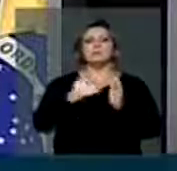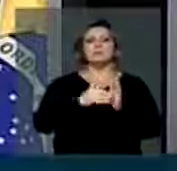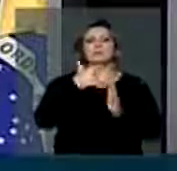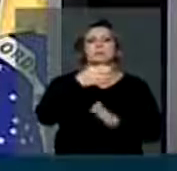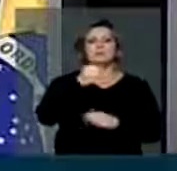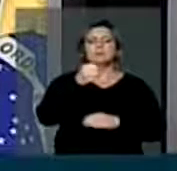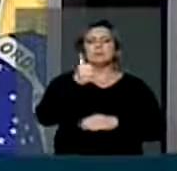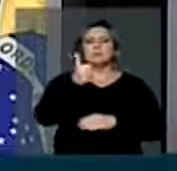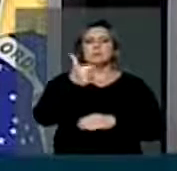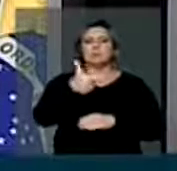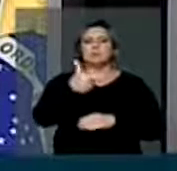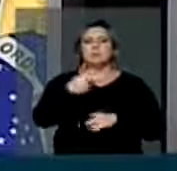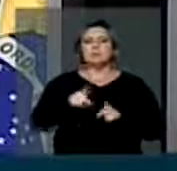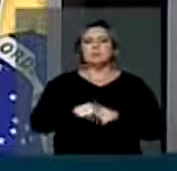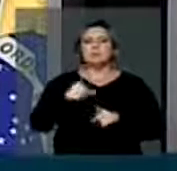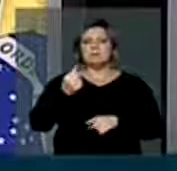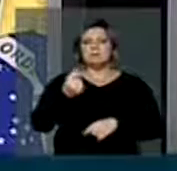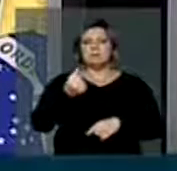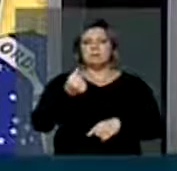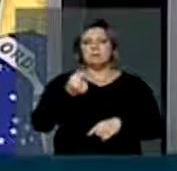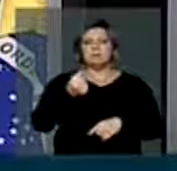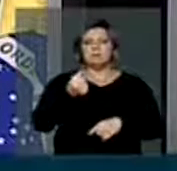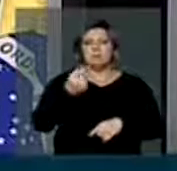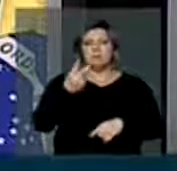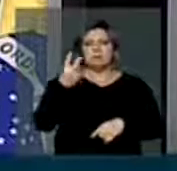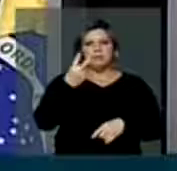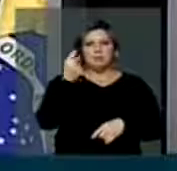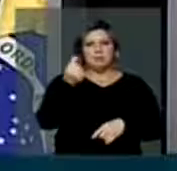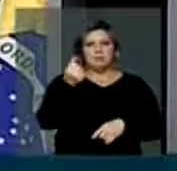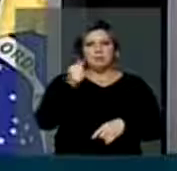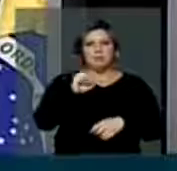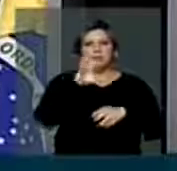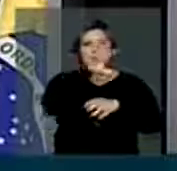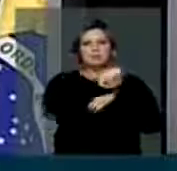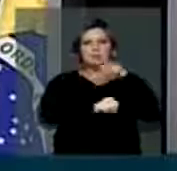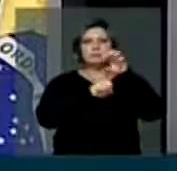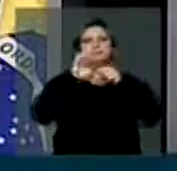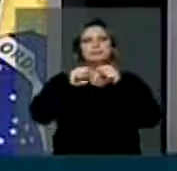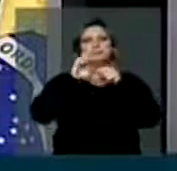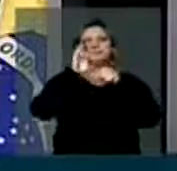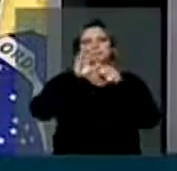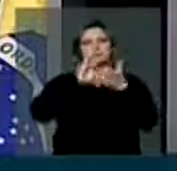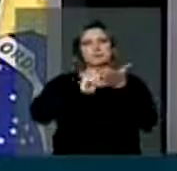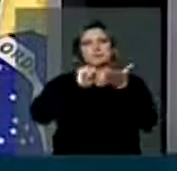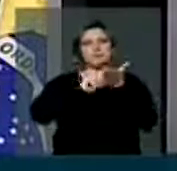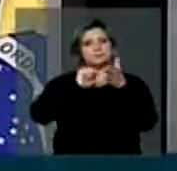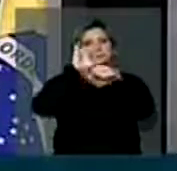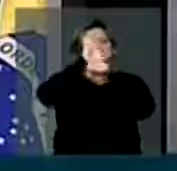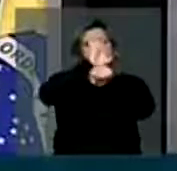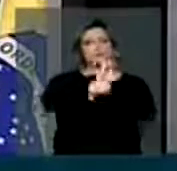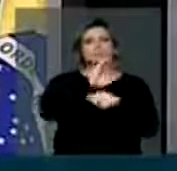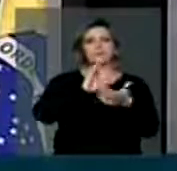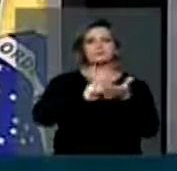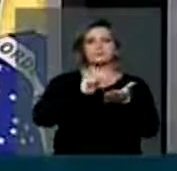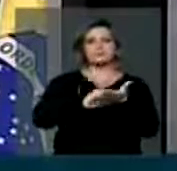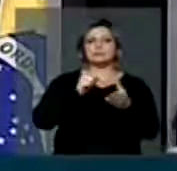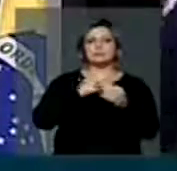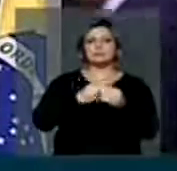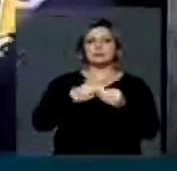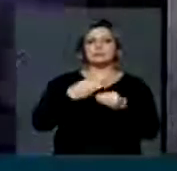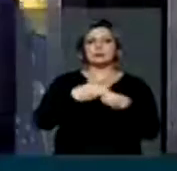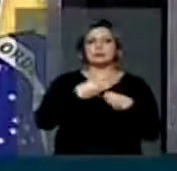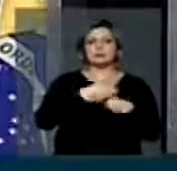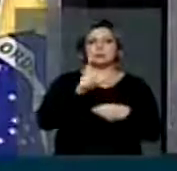de valores retirados dos estados e municípios por conta de renúncias